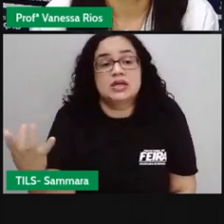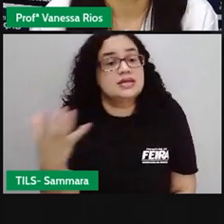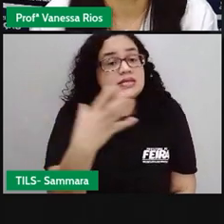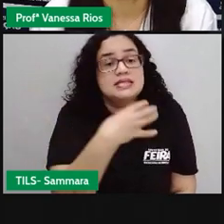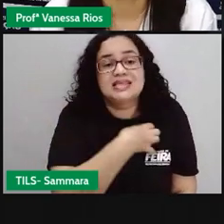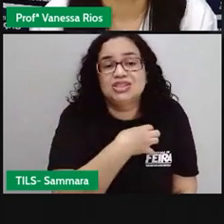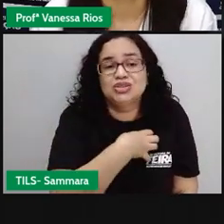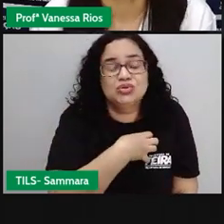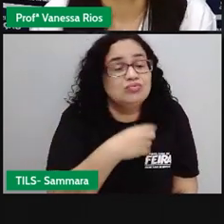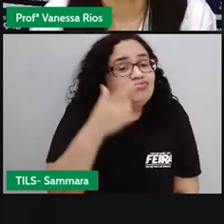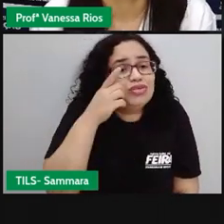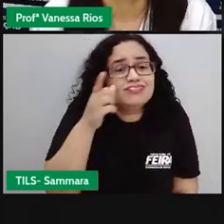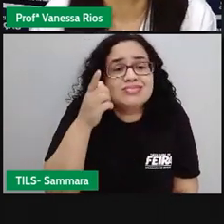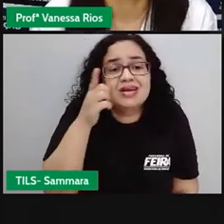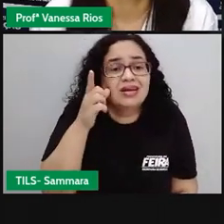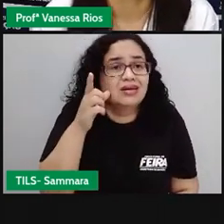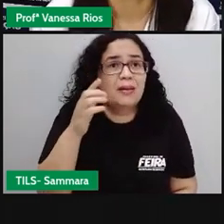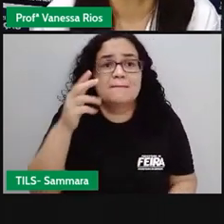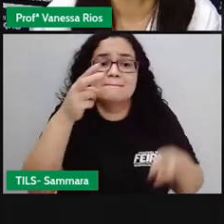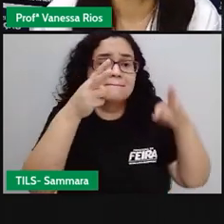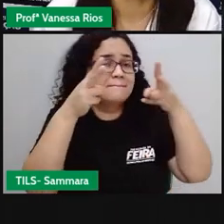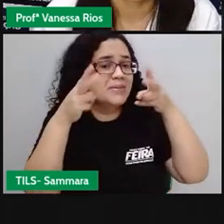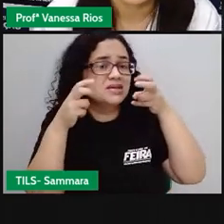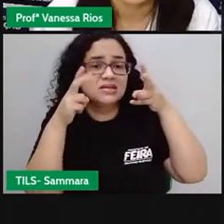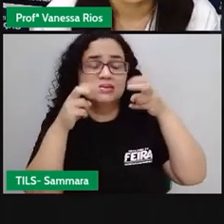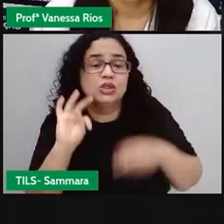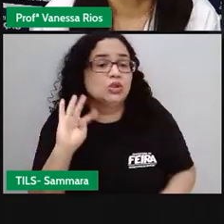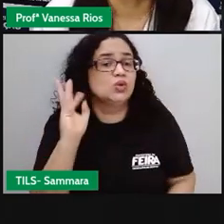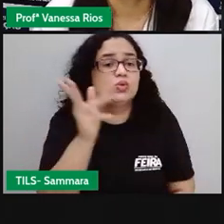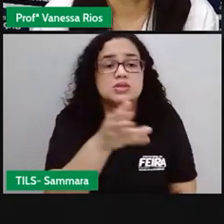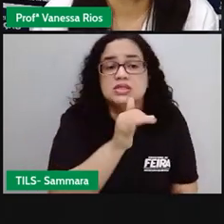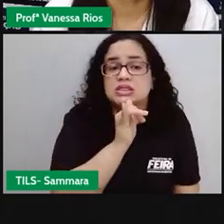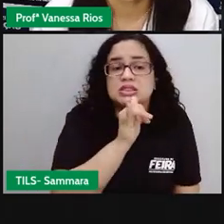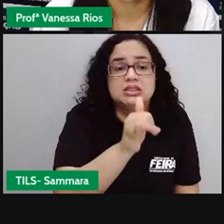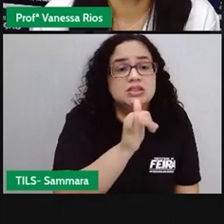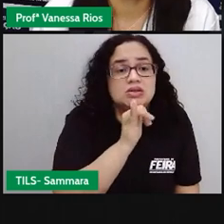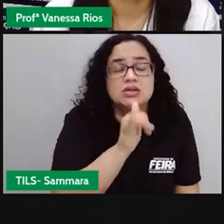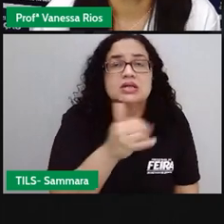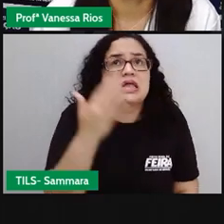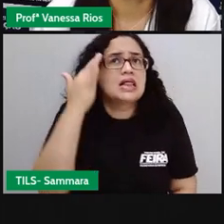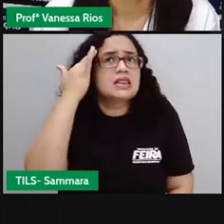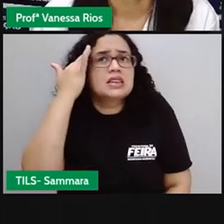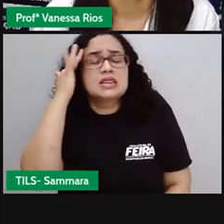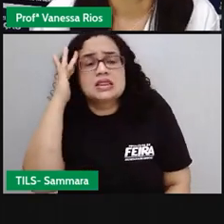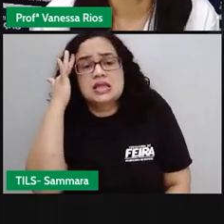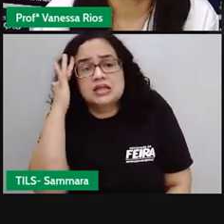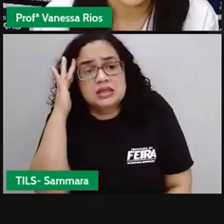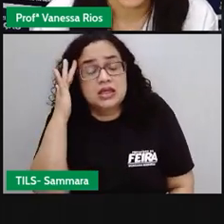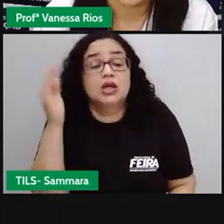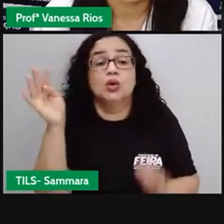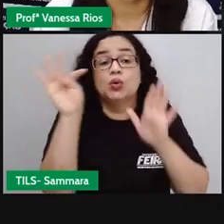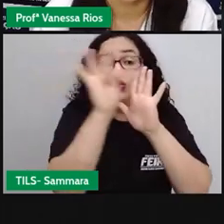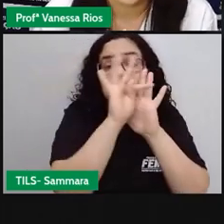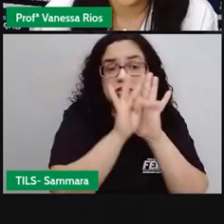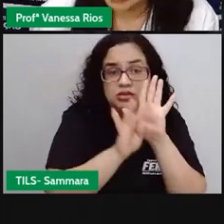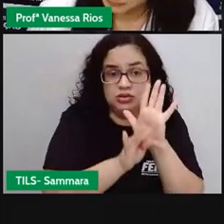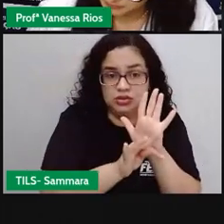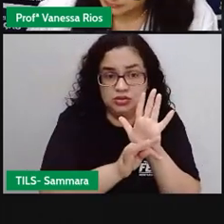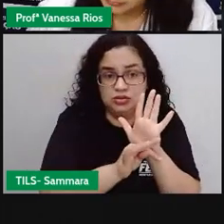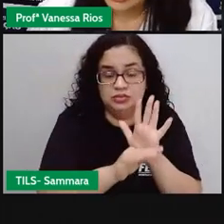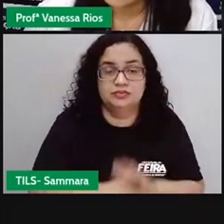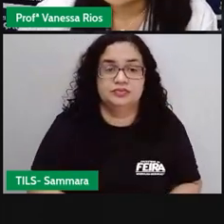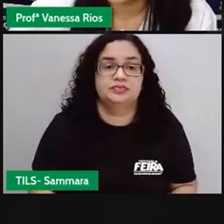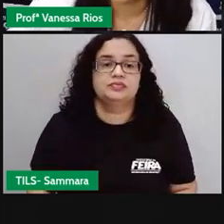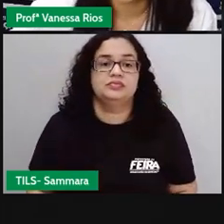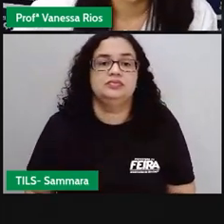E a gente não consegue identificar todas as informações. Não consegue compreender o texto, não é?